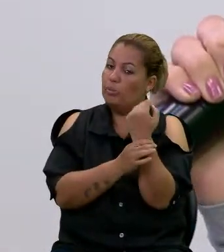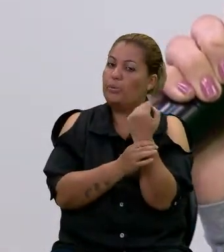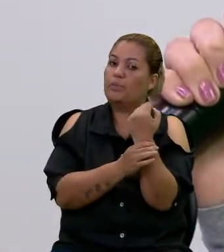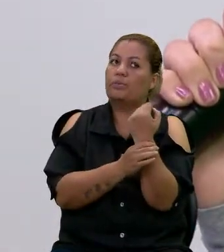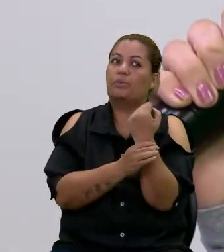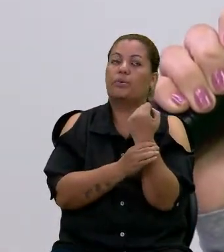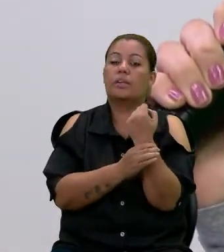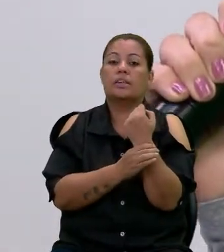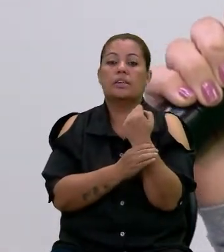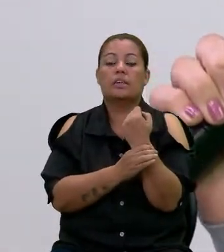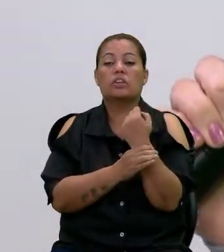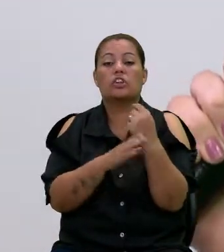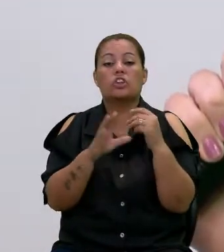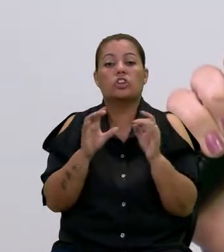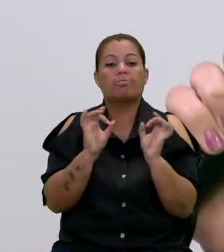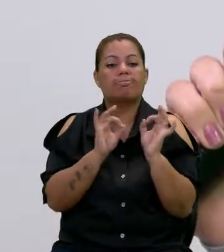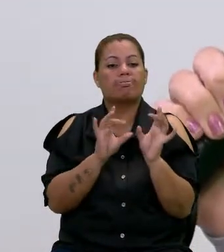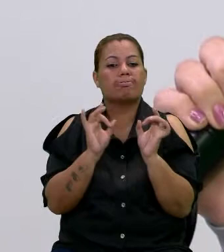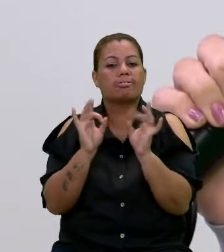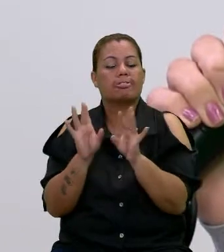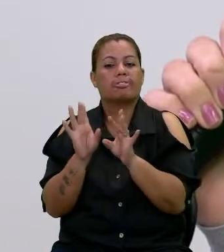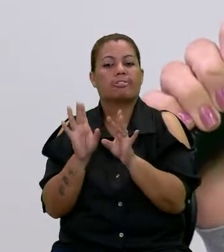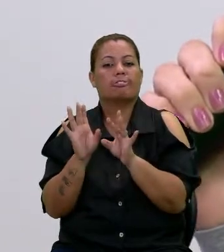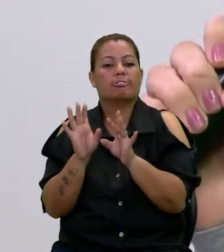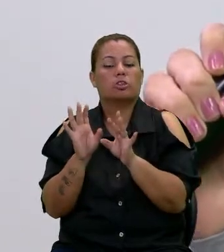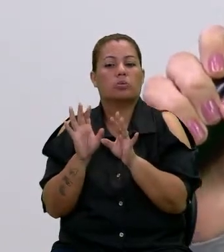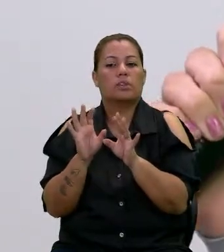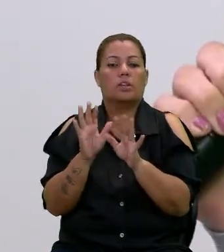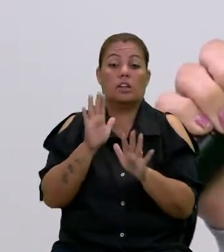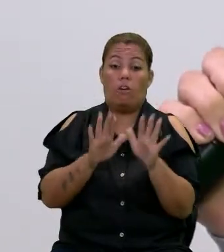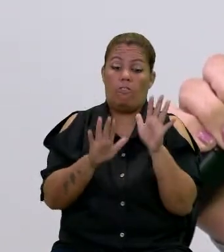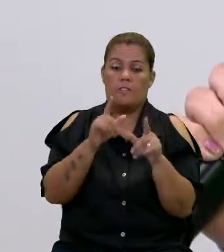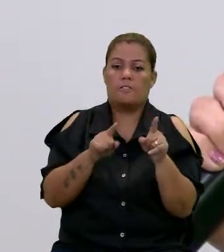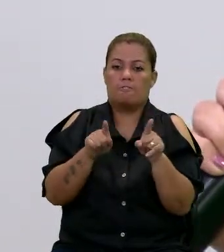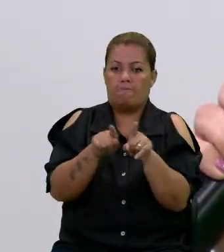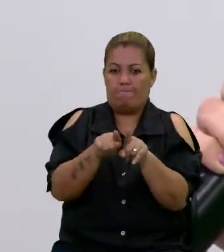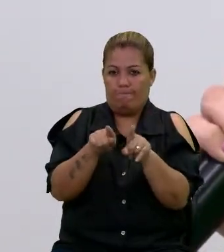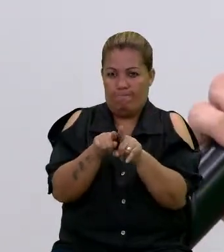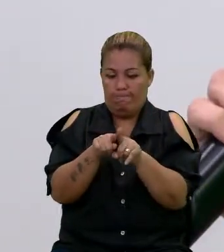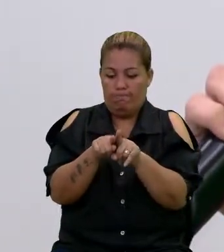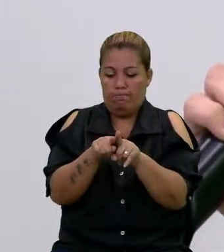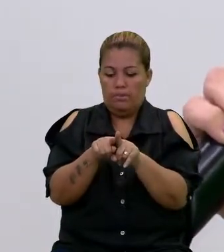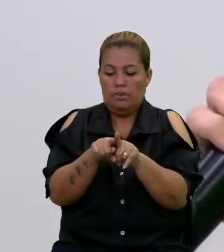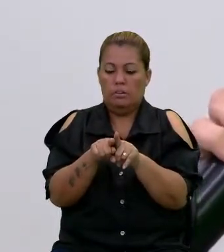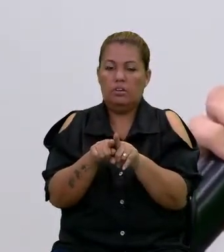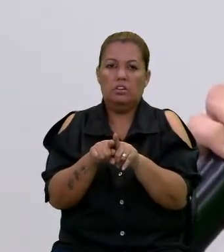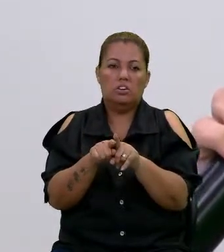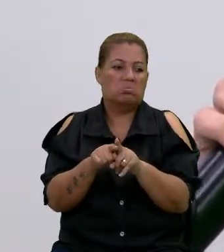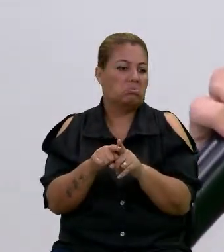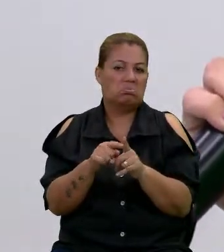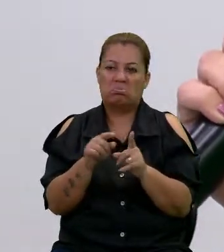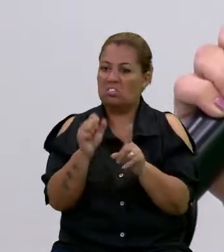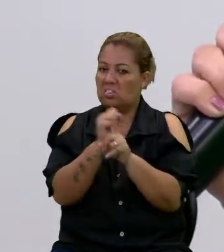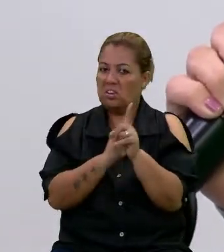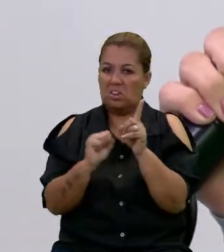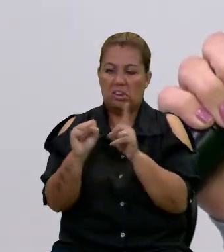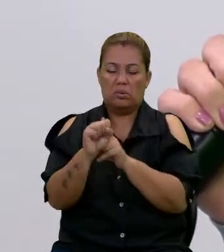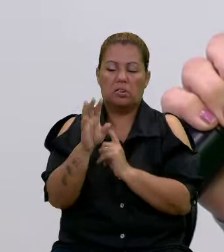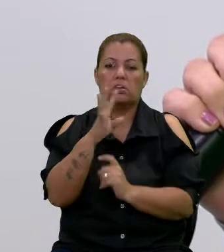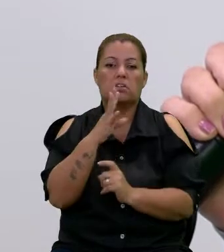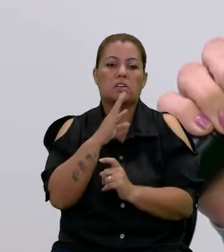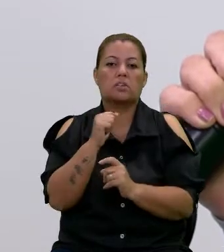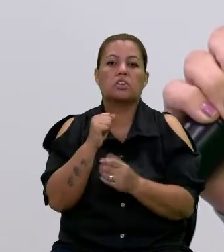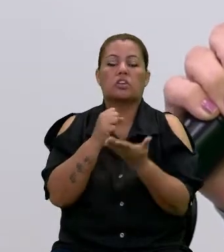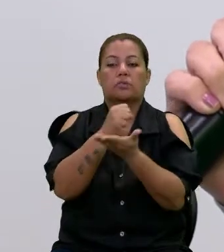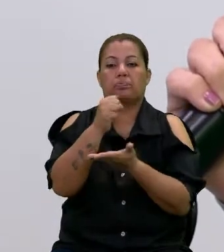Então, gente atende algumas clínicas específicas, então, talvez isso também seja um desconhecimento social. a gente atende